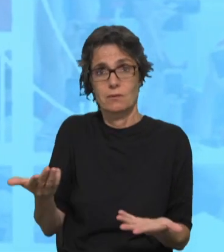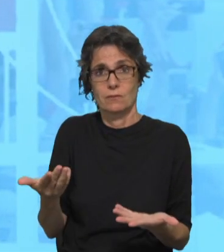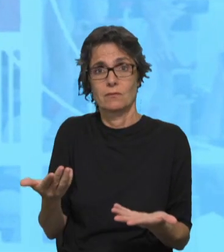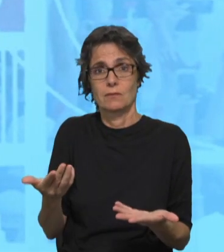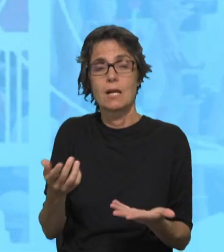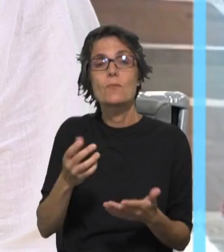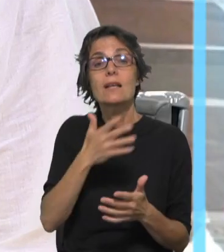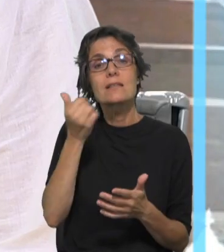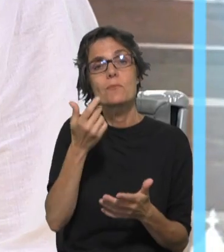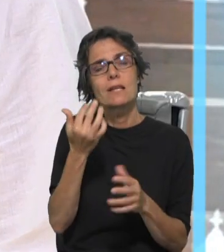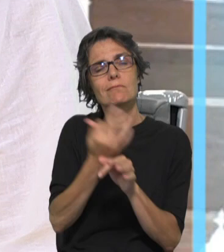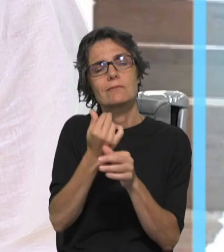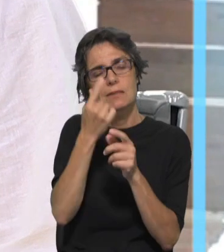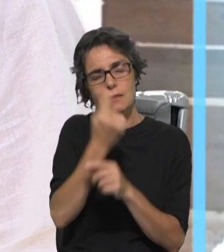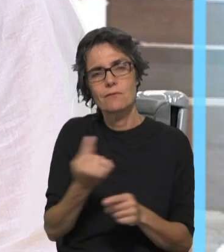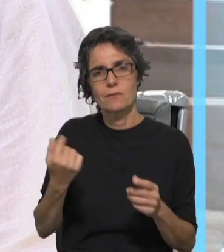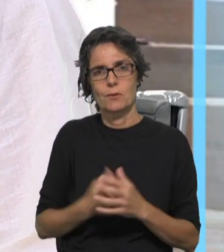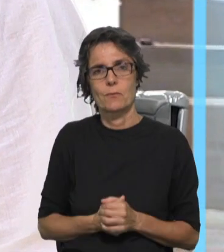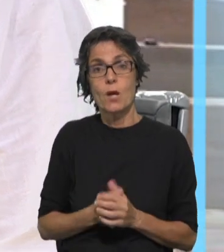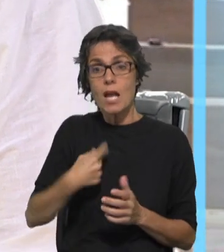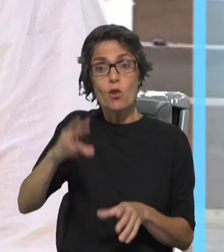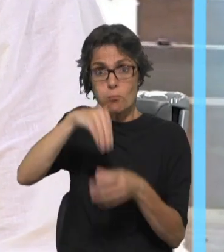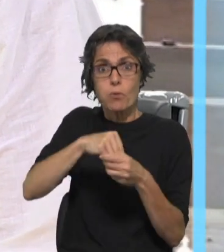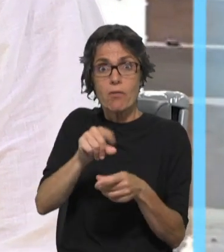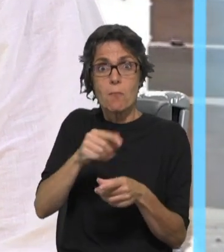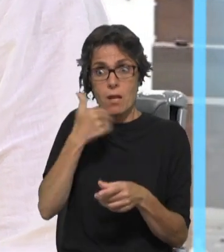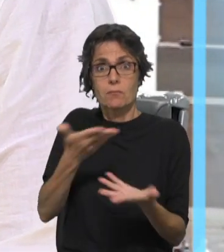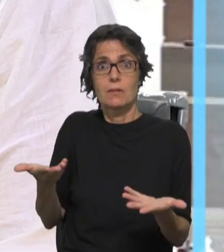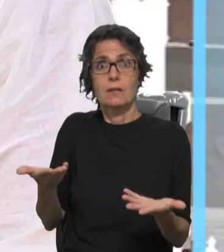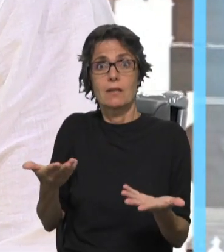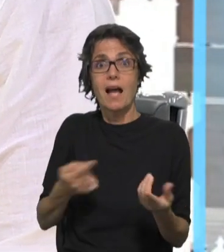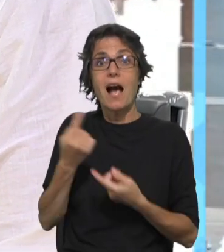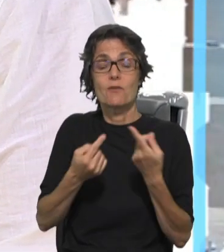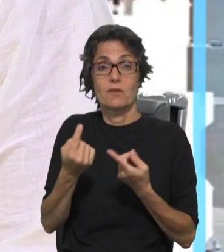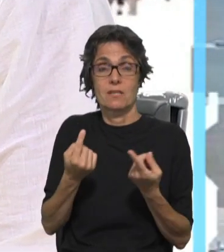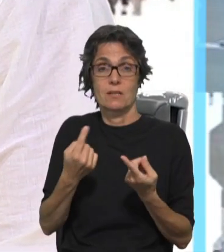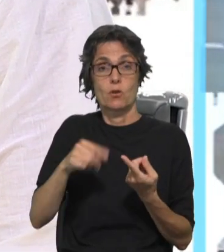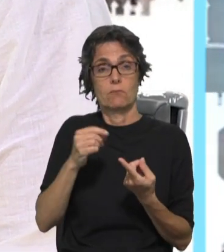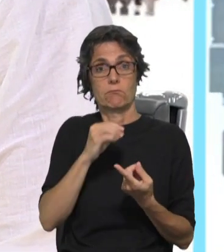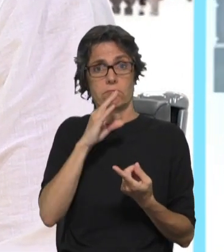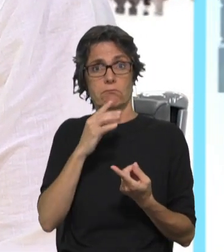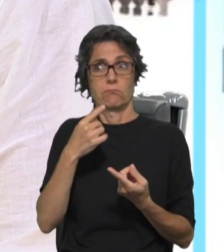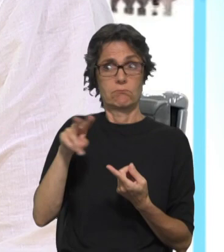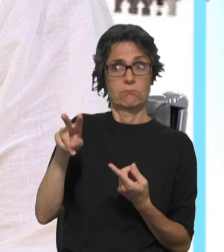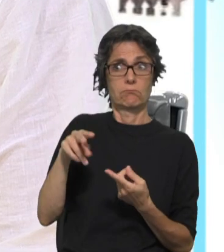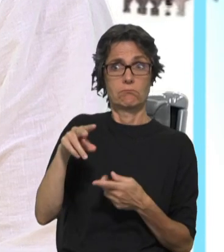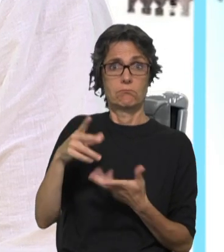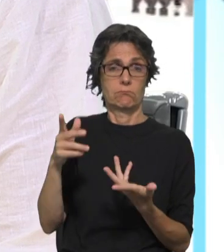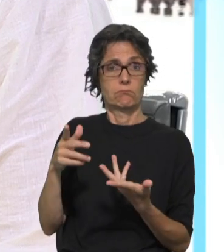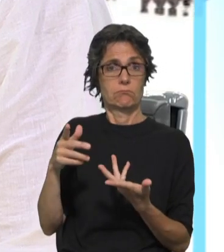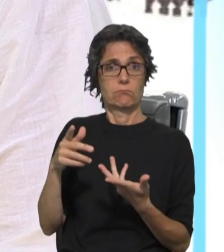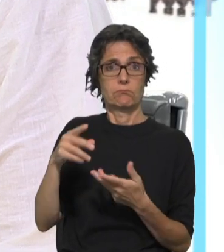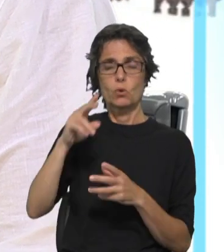que ser celebrada, e nós fazemos parte dessa beleza, às vezes se calhar maravilhamos-nos com a beleza de uma grande